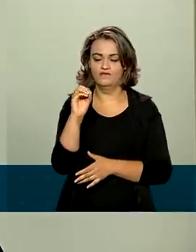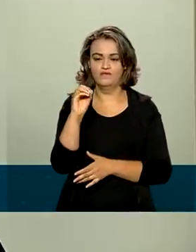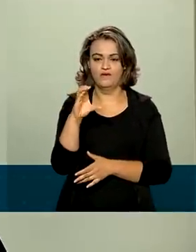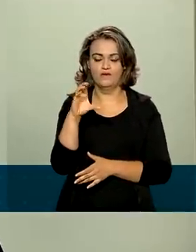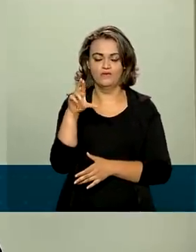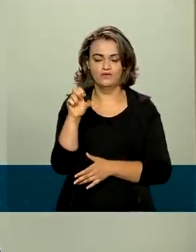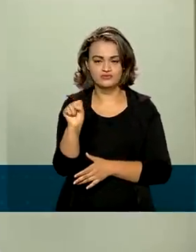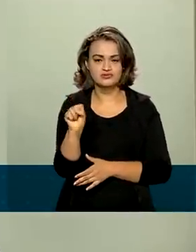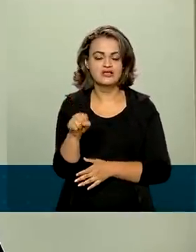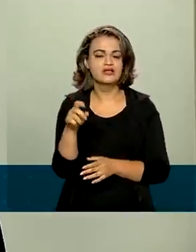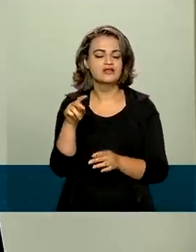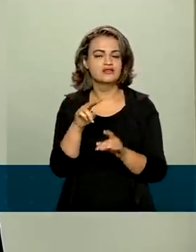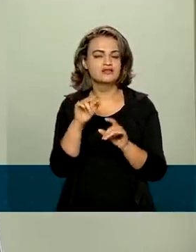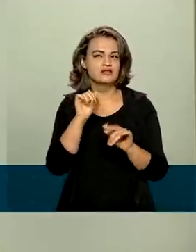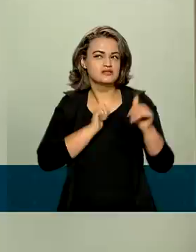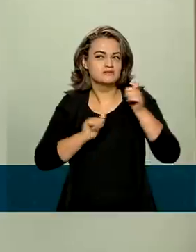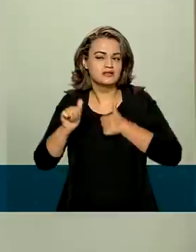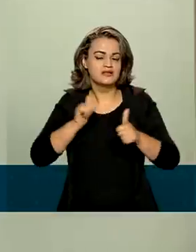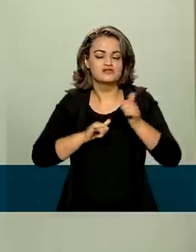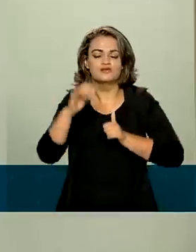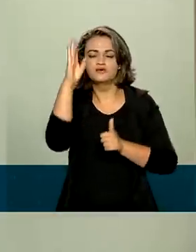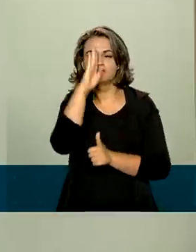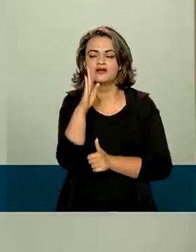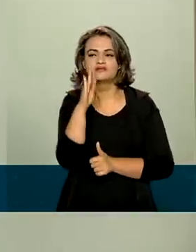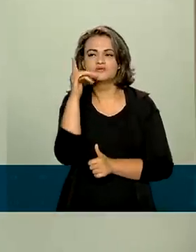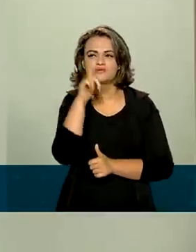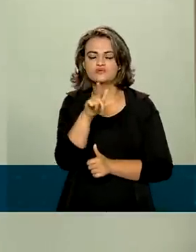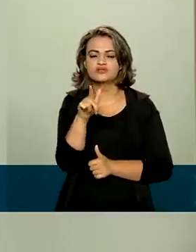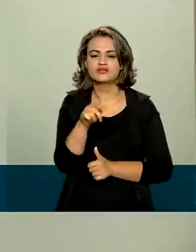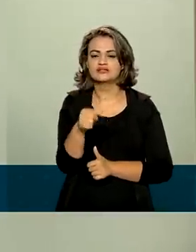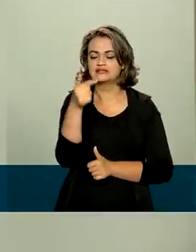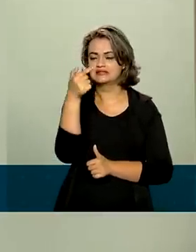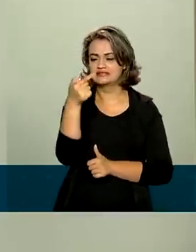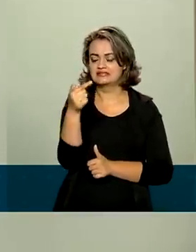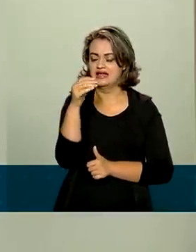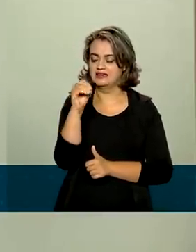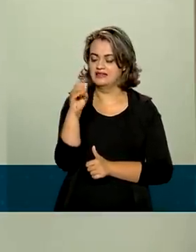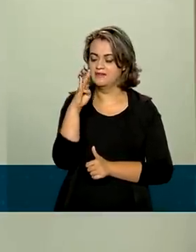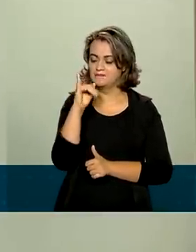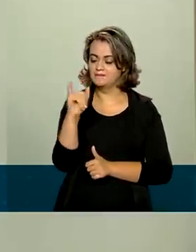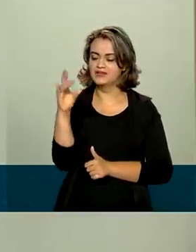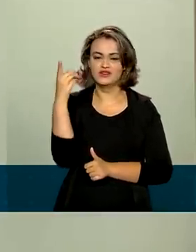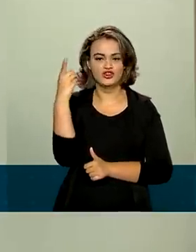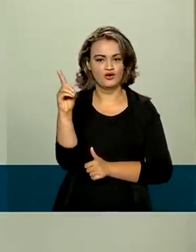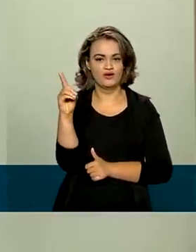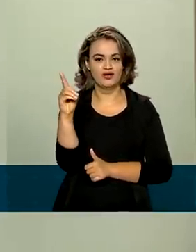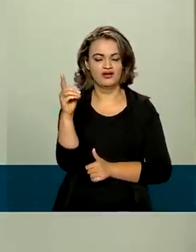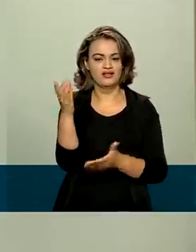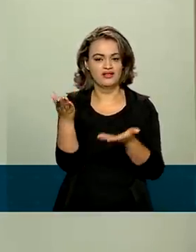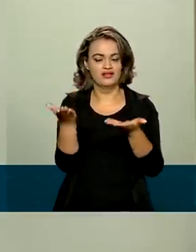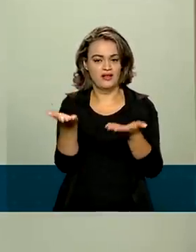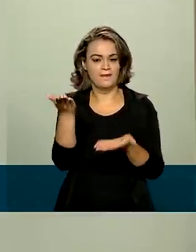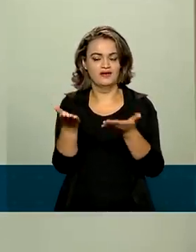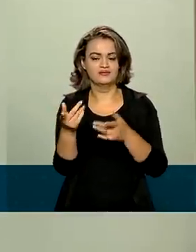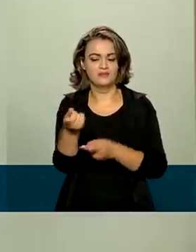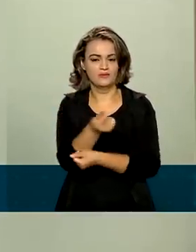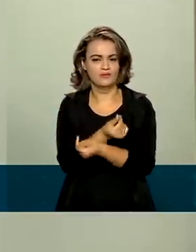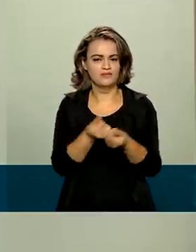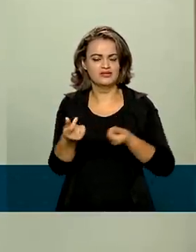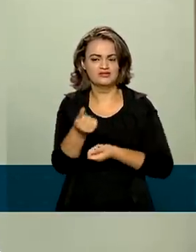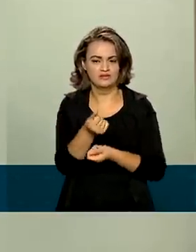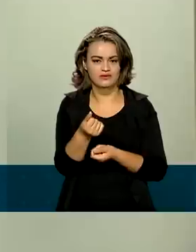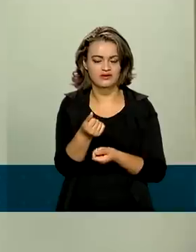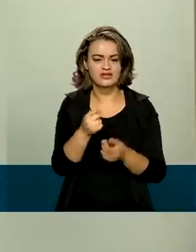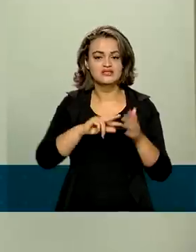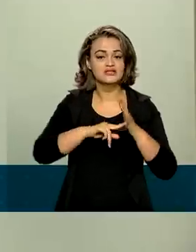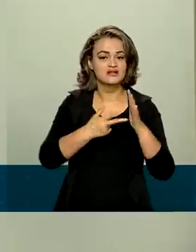tem como expectativa que o Brasil atinja um superávit de 70 bilhões de dólares na balança comercial, o que demonstra